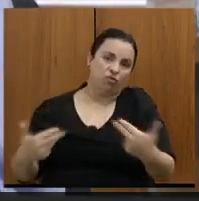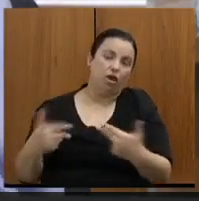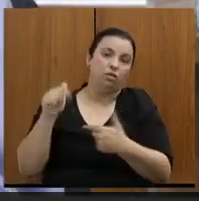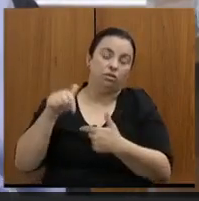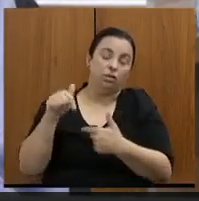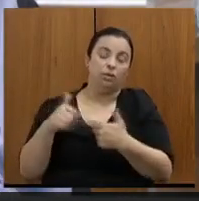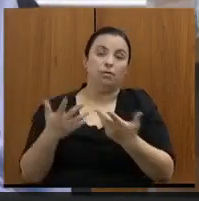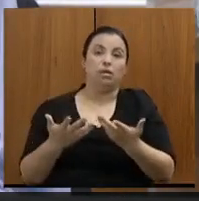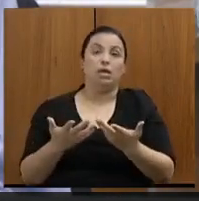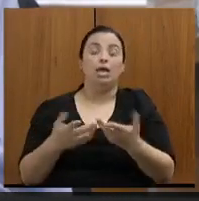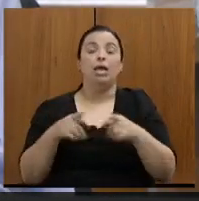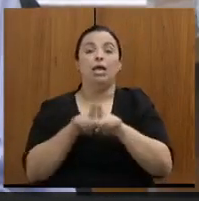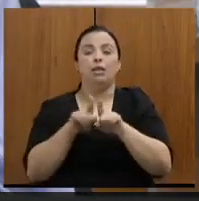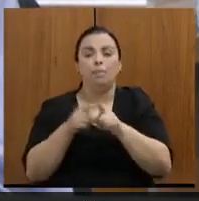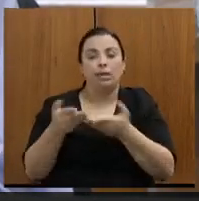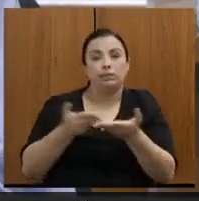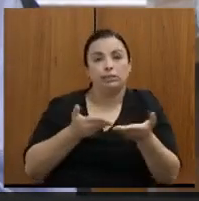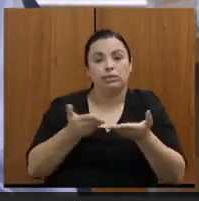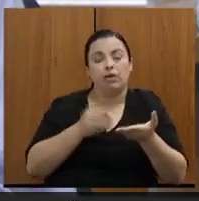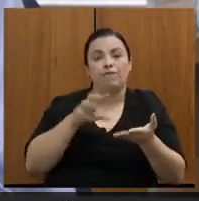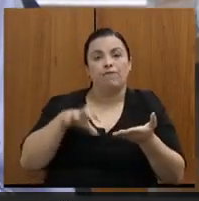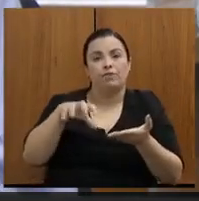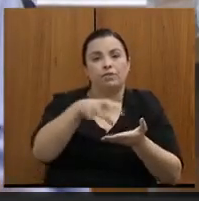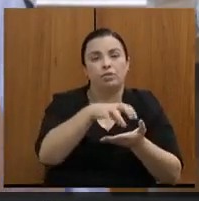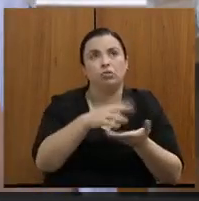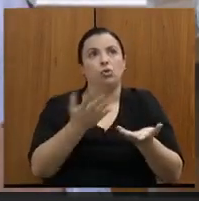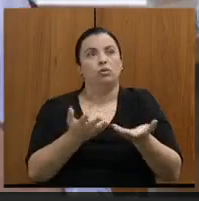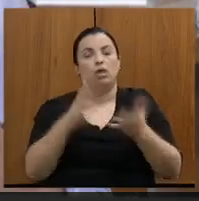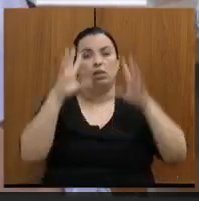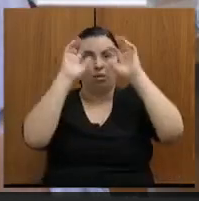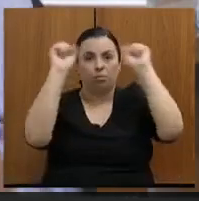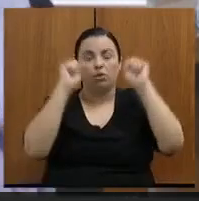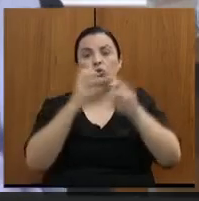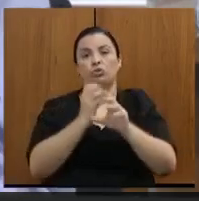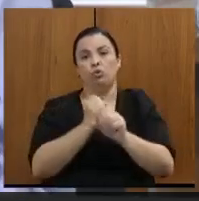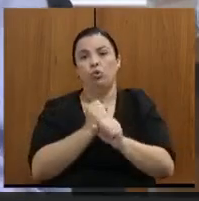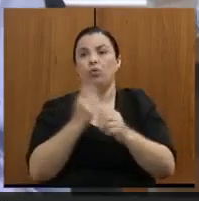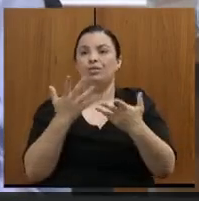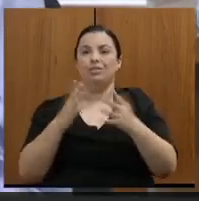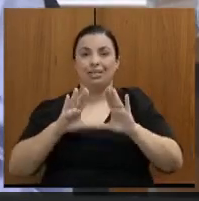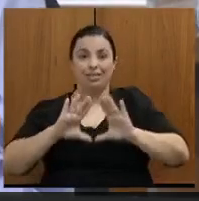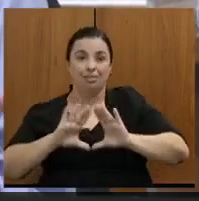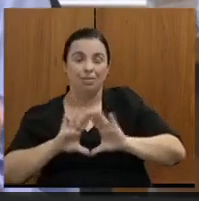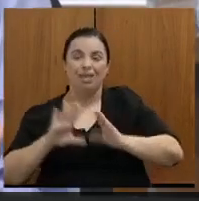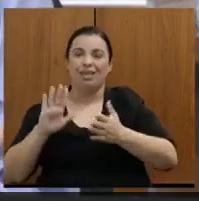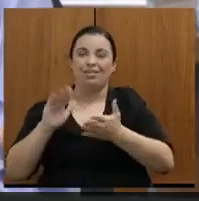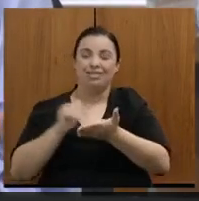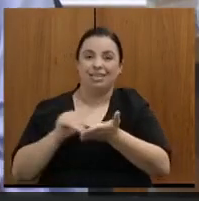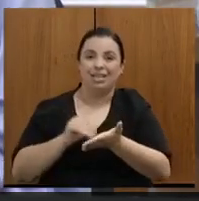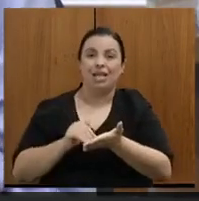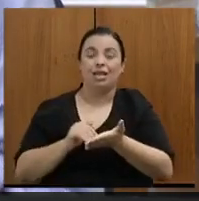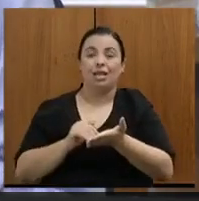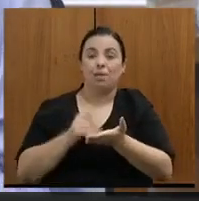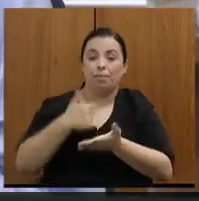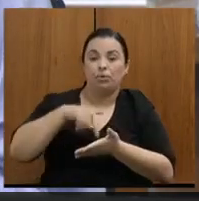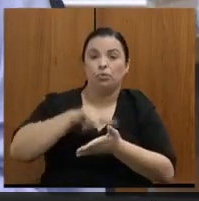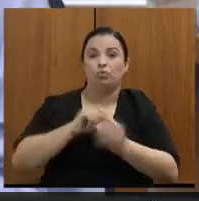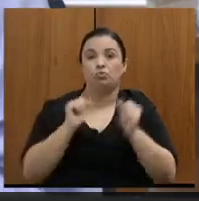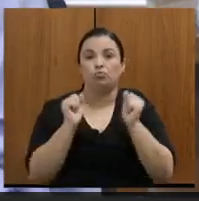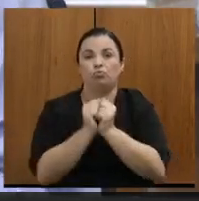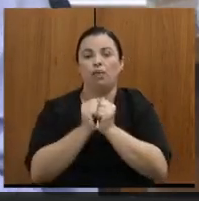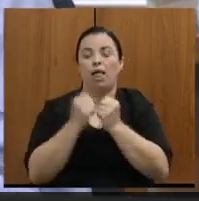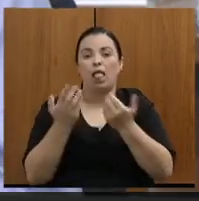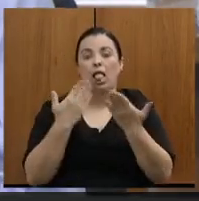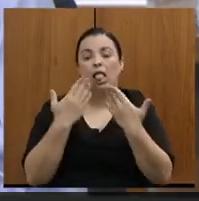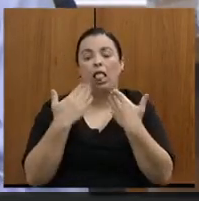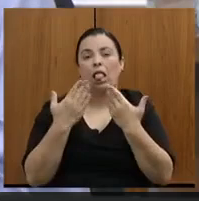Tribunal de Contas, a própria Assembleia, a Secretaria, para debater este projeto. E o nosso objetivo